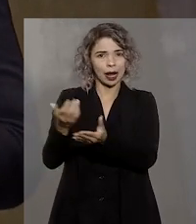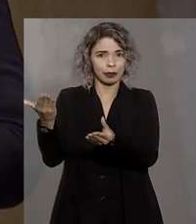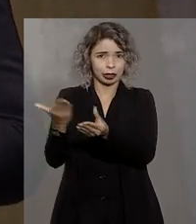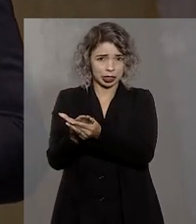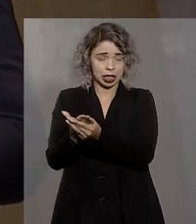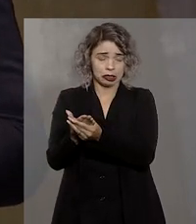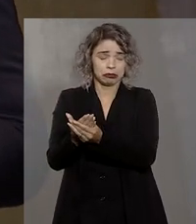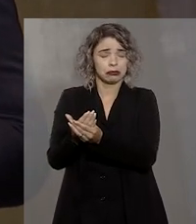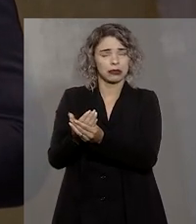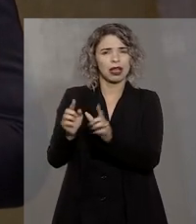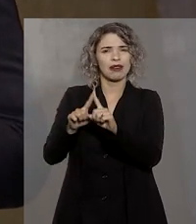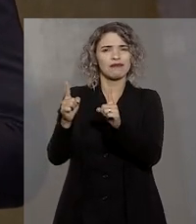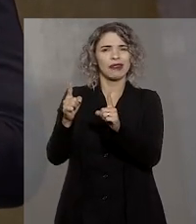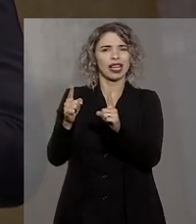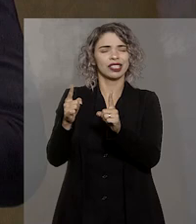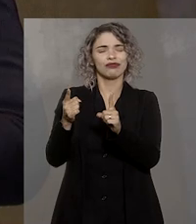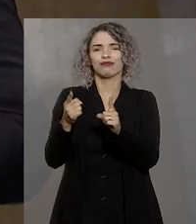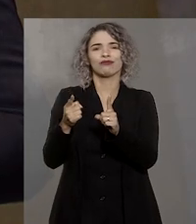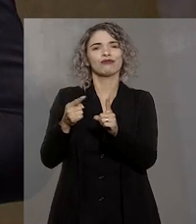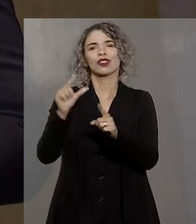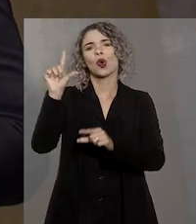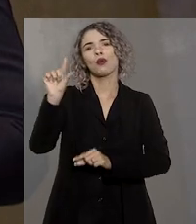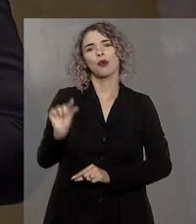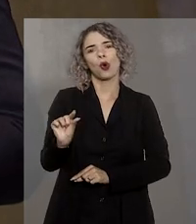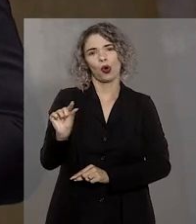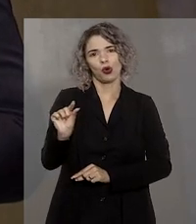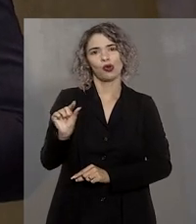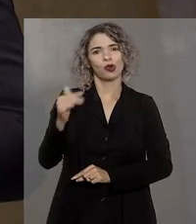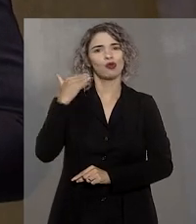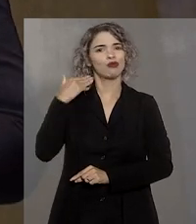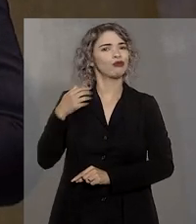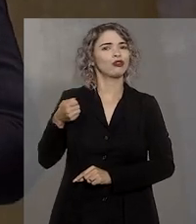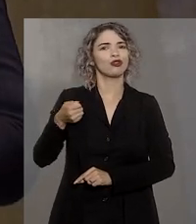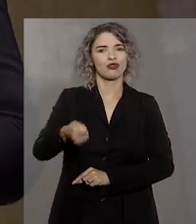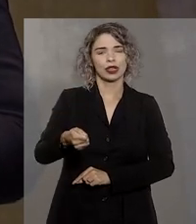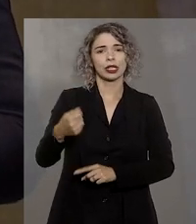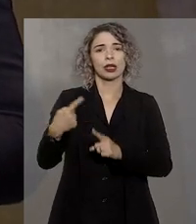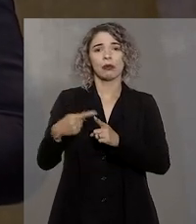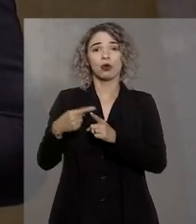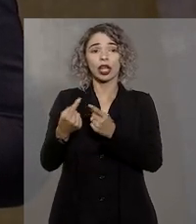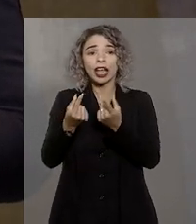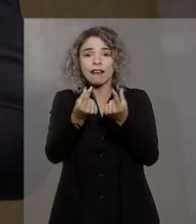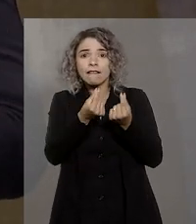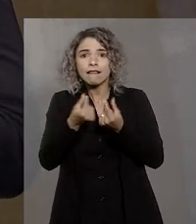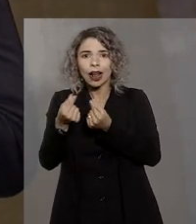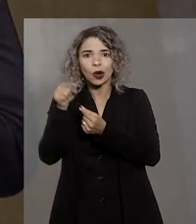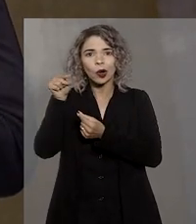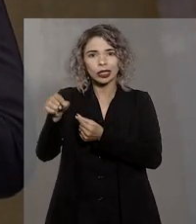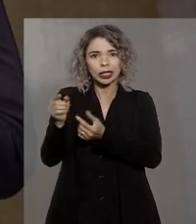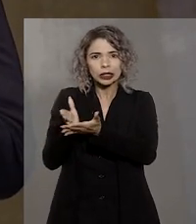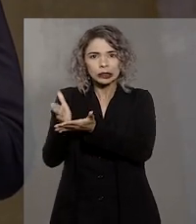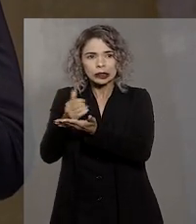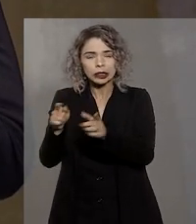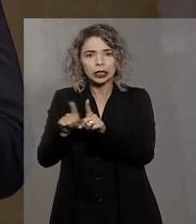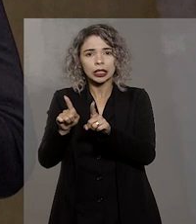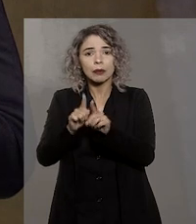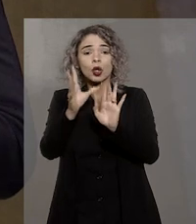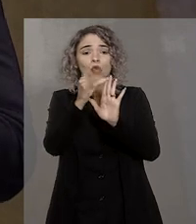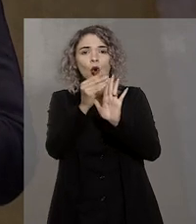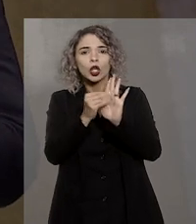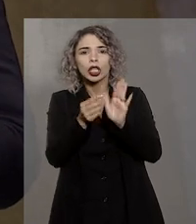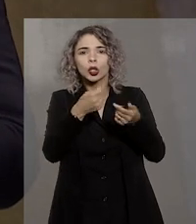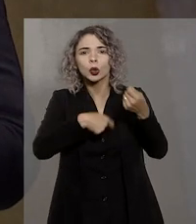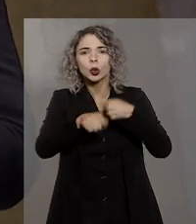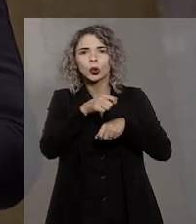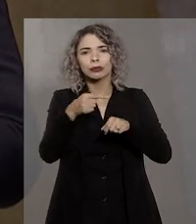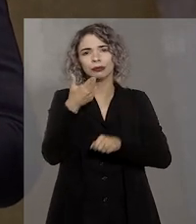iniciais, que foram consideradas insuficientes pelo juiz, em razão da incompatibilidade entre o valor atribuído à causa e